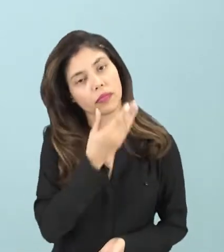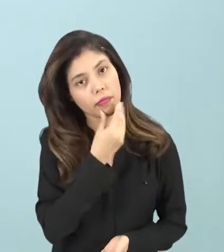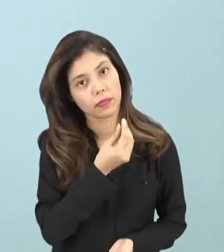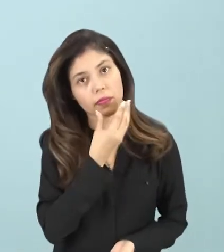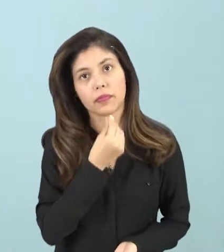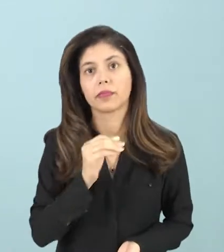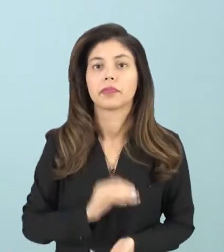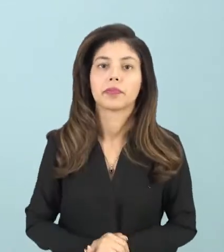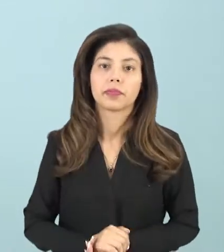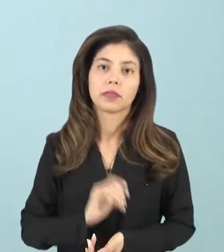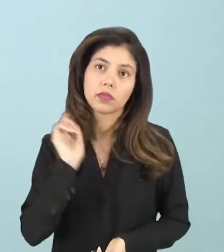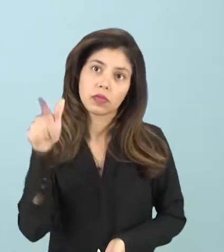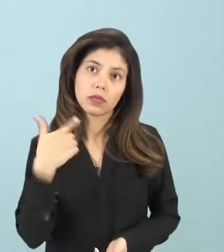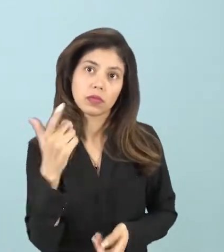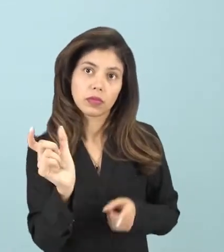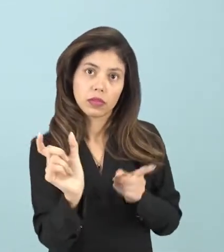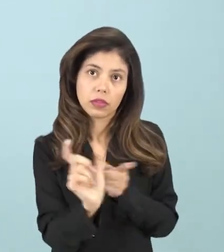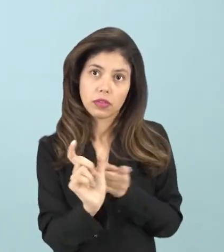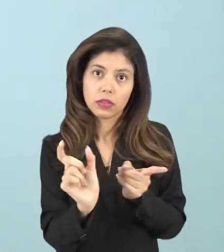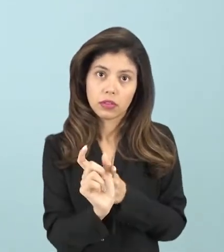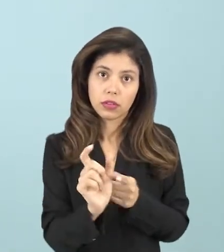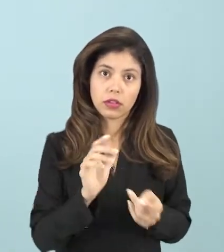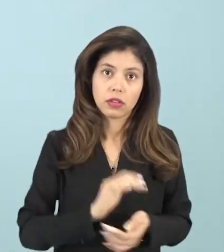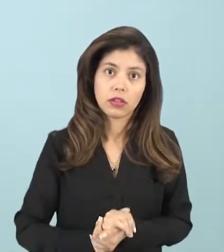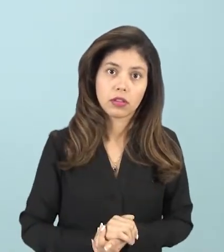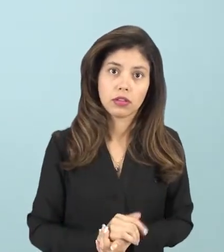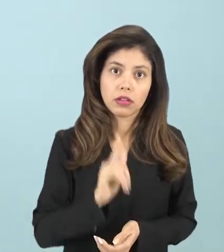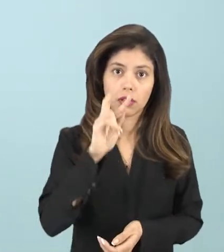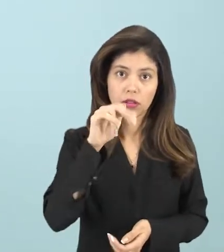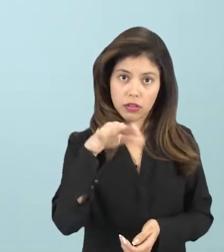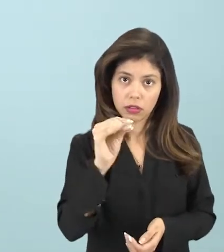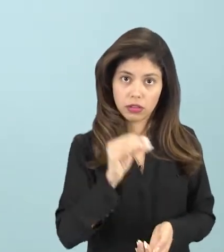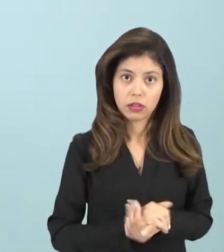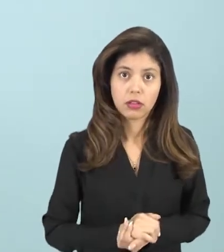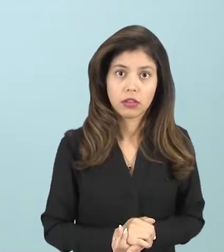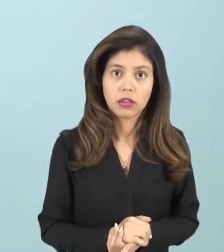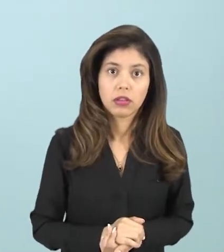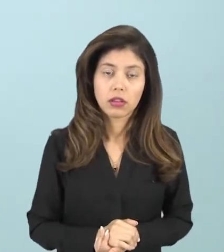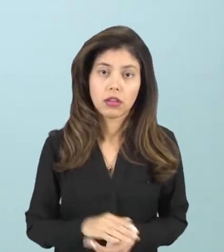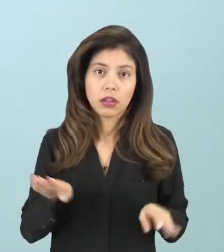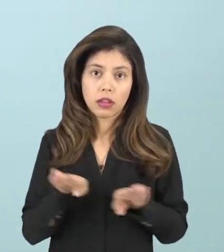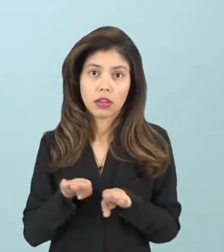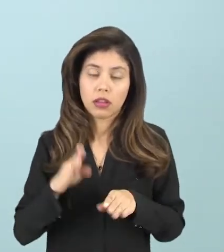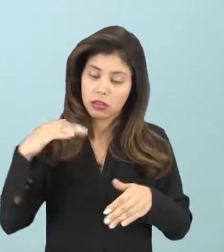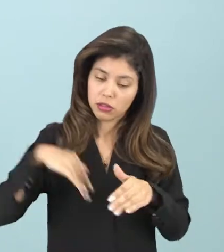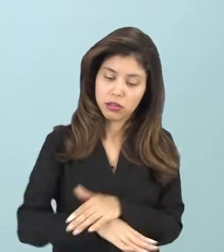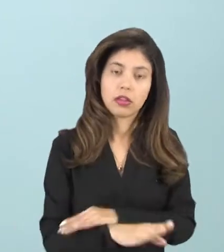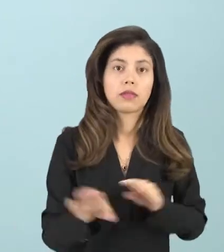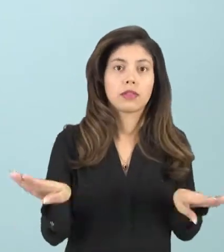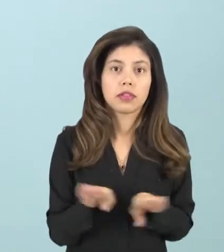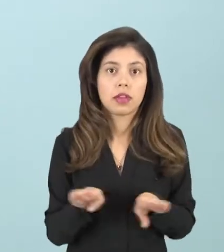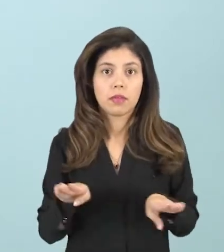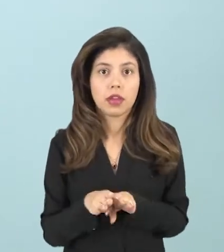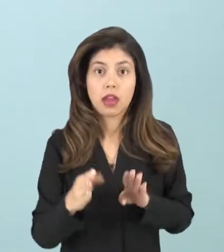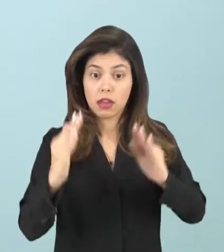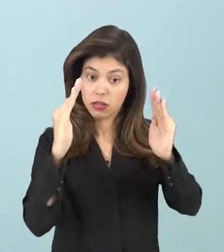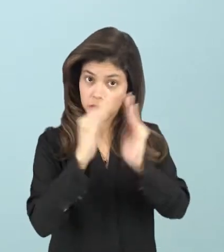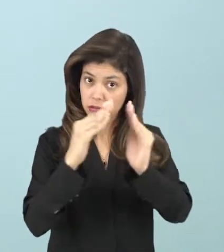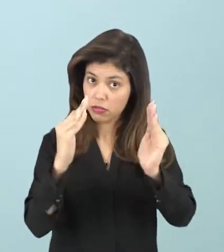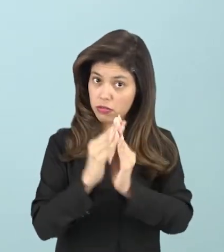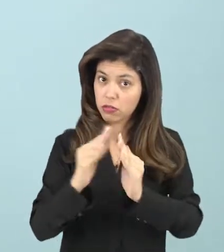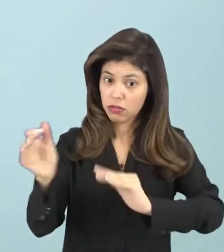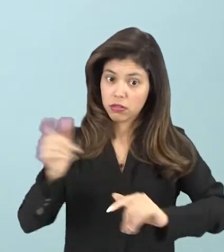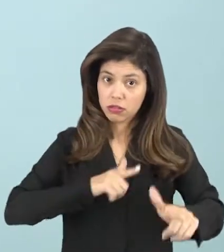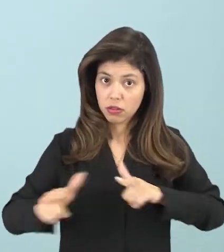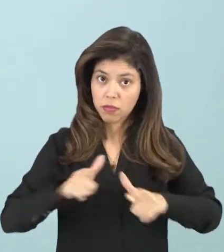homem, ou em outras palavras, ao gênero masculino, lhe cabe sustentar justamente a casa, sustentar